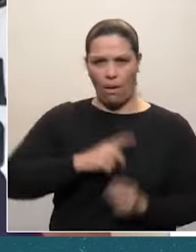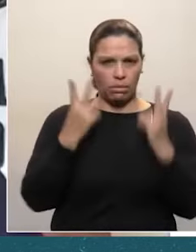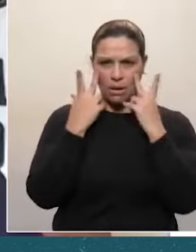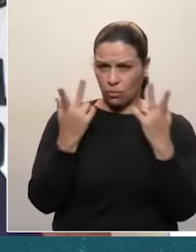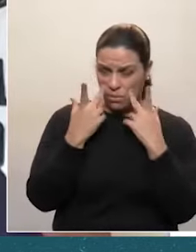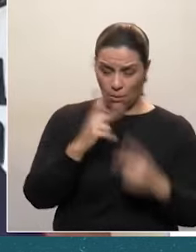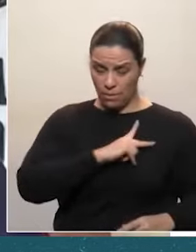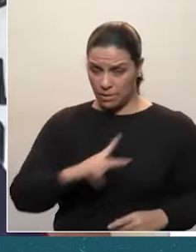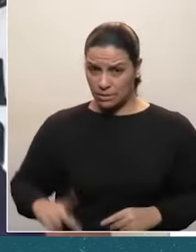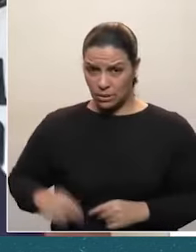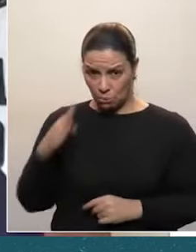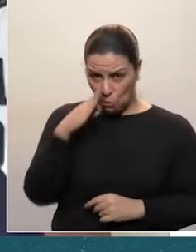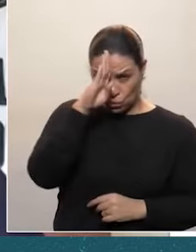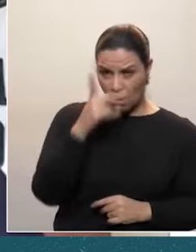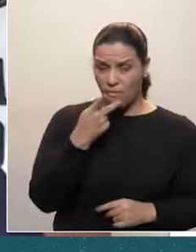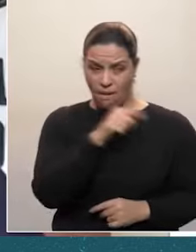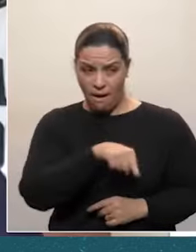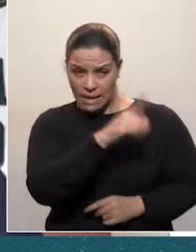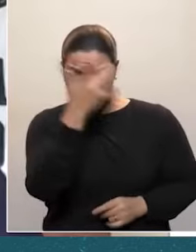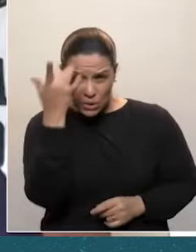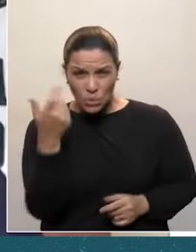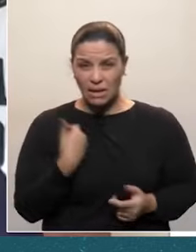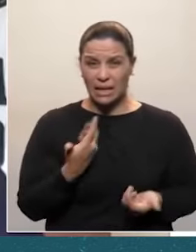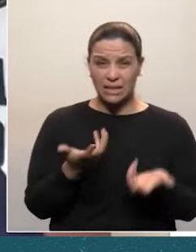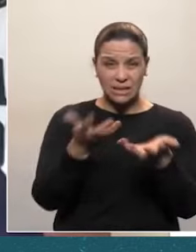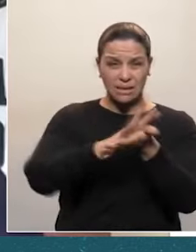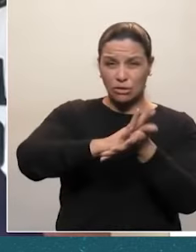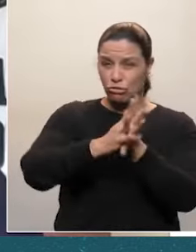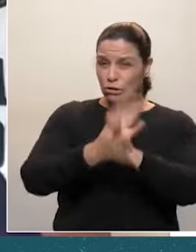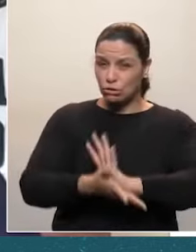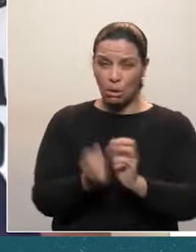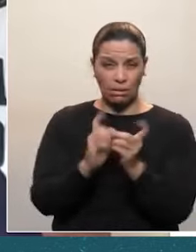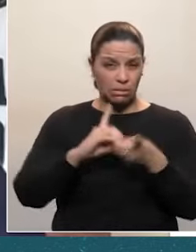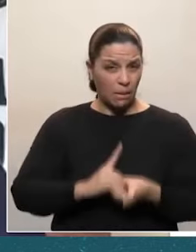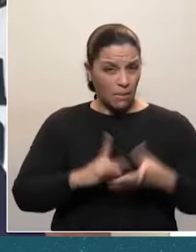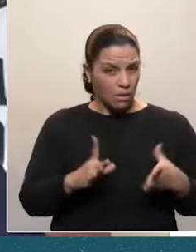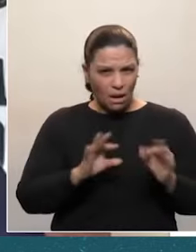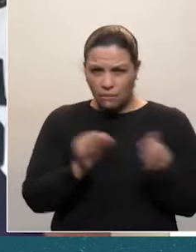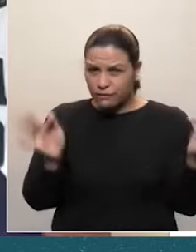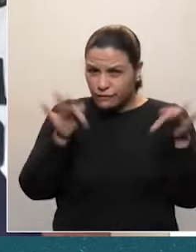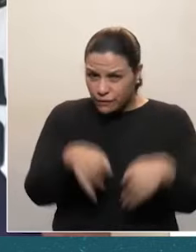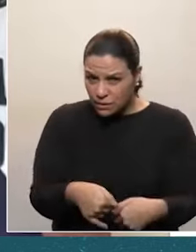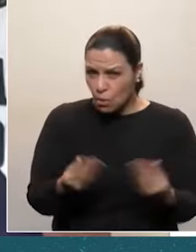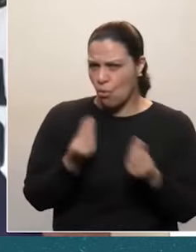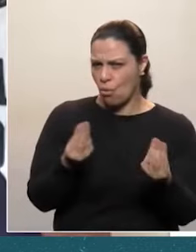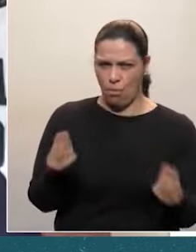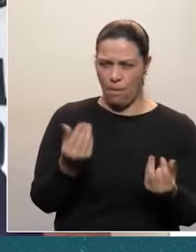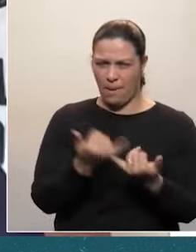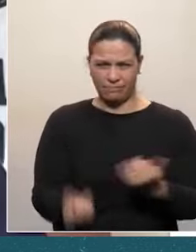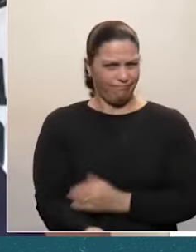apoio do presidente aos que reivindicam a destruição da ordem democrática. É estranho este apoio. É, aliás,